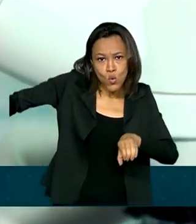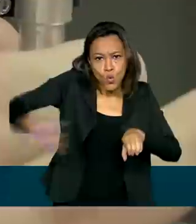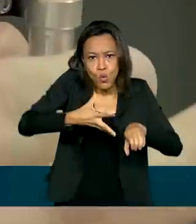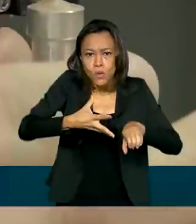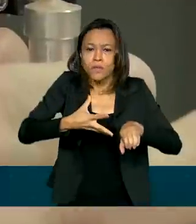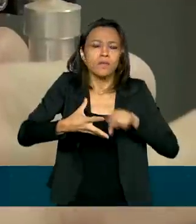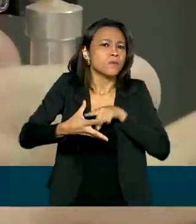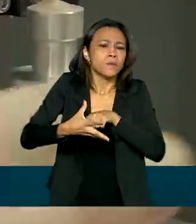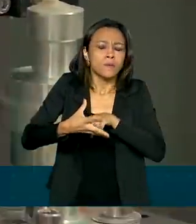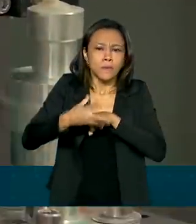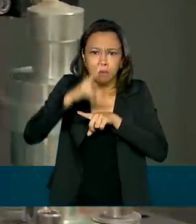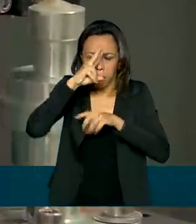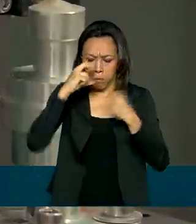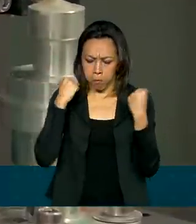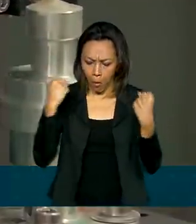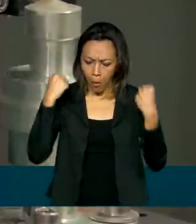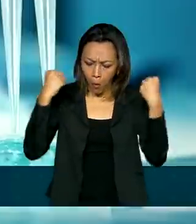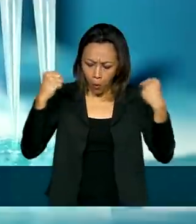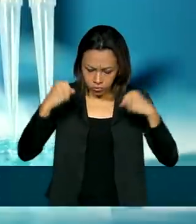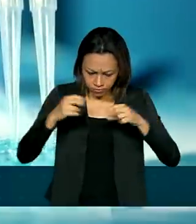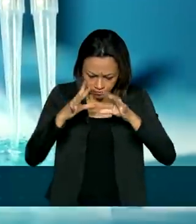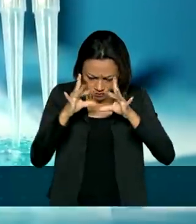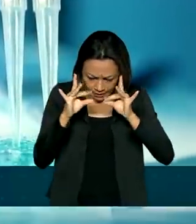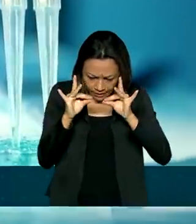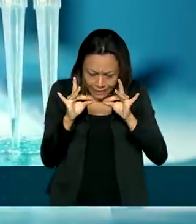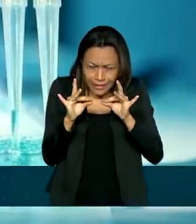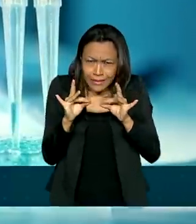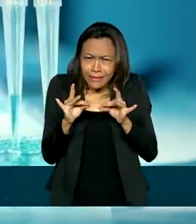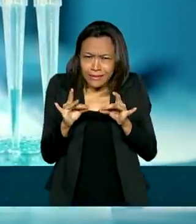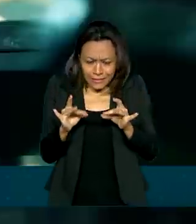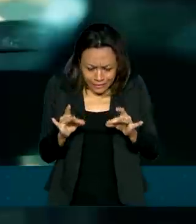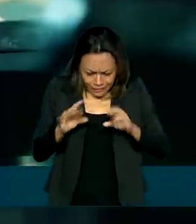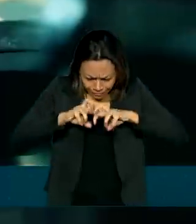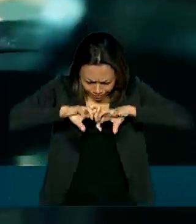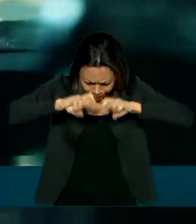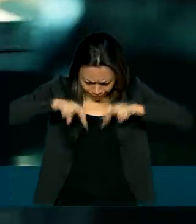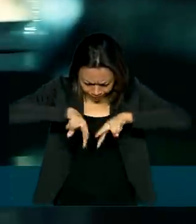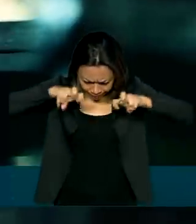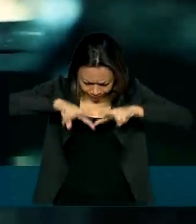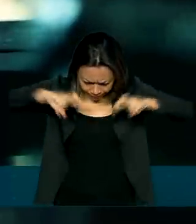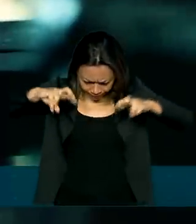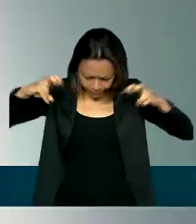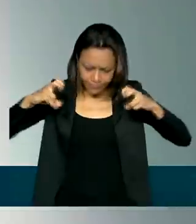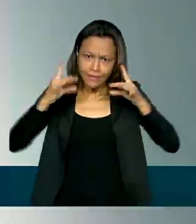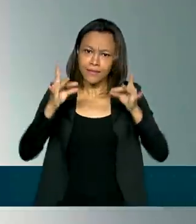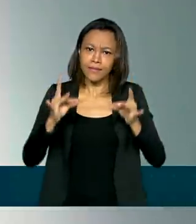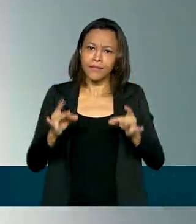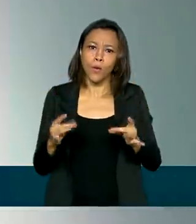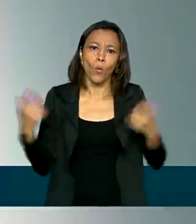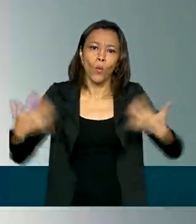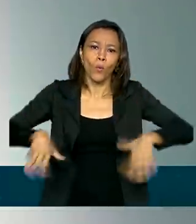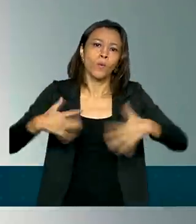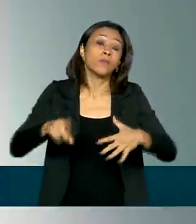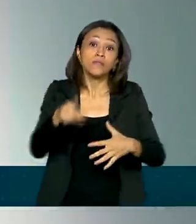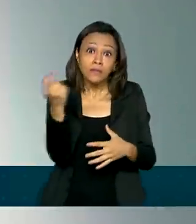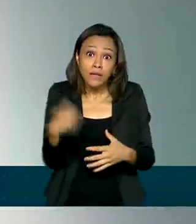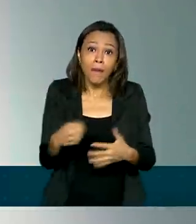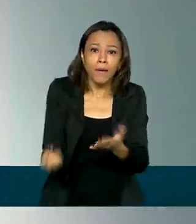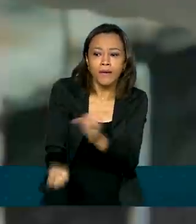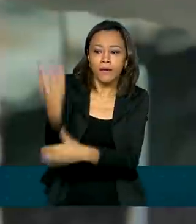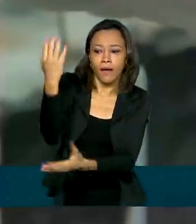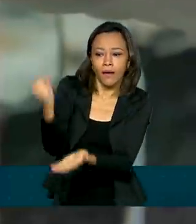tão intensa que torna possível enxergar os átomos dos materiais, o que permite avanços na produção de